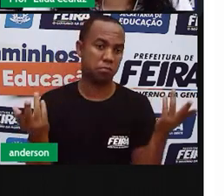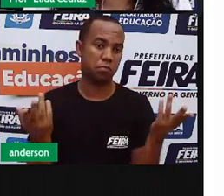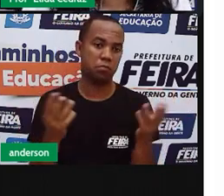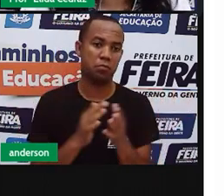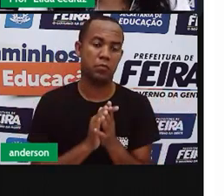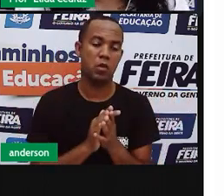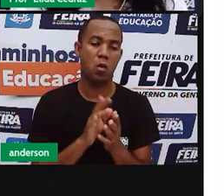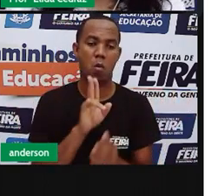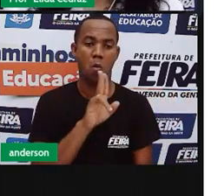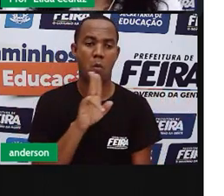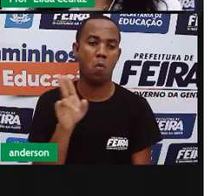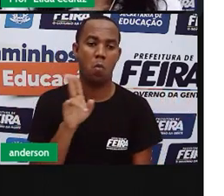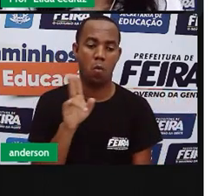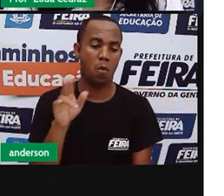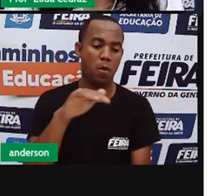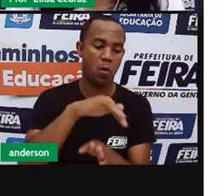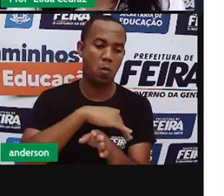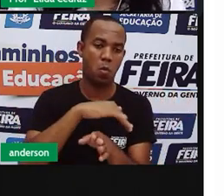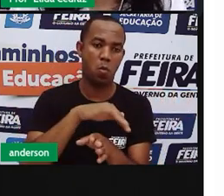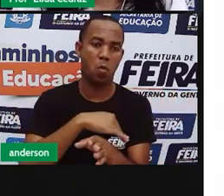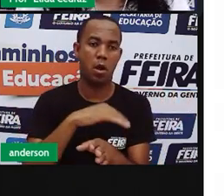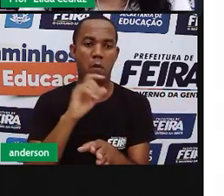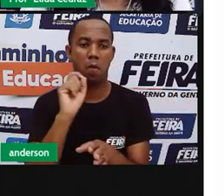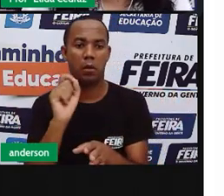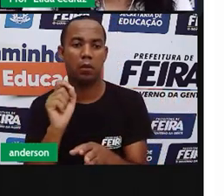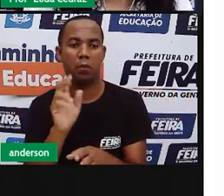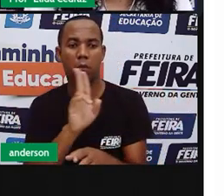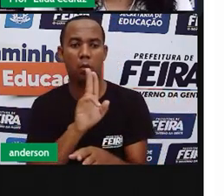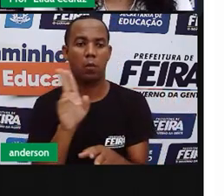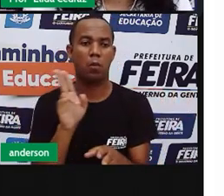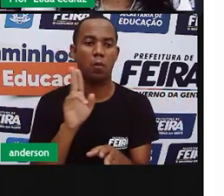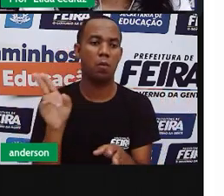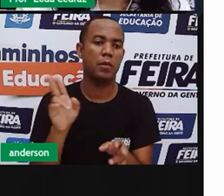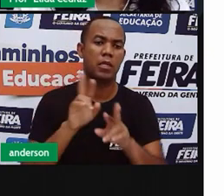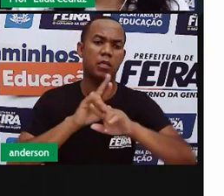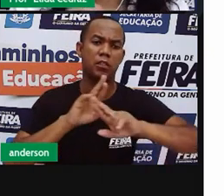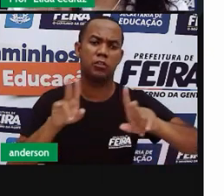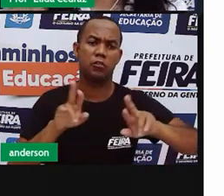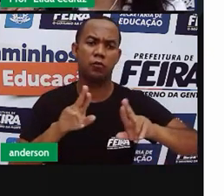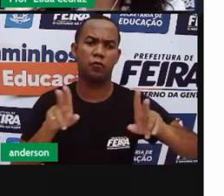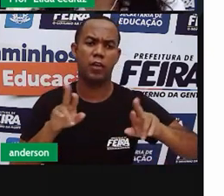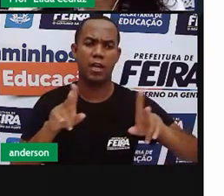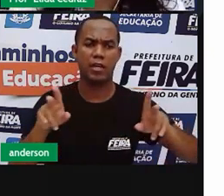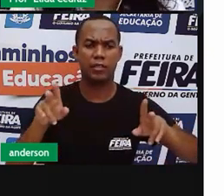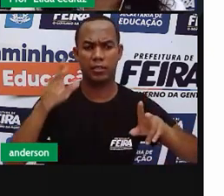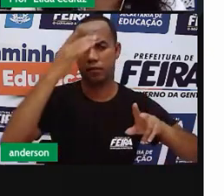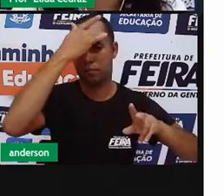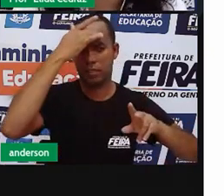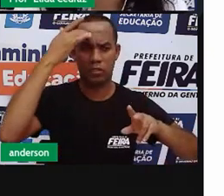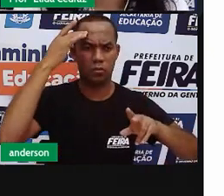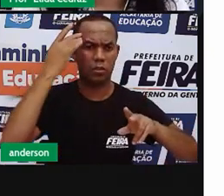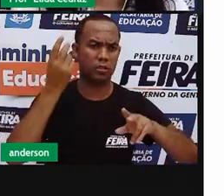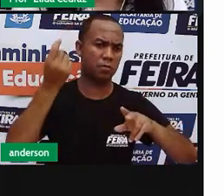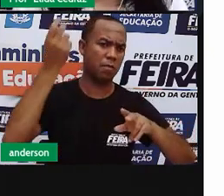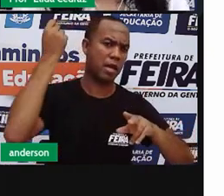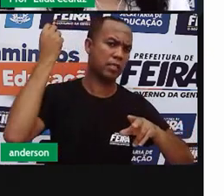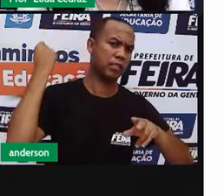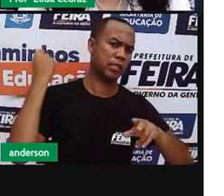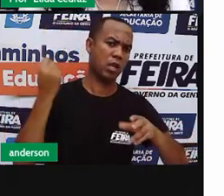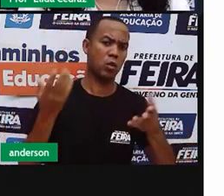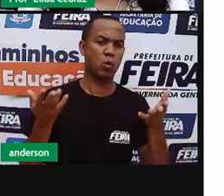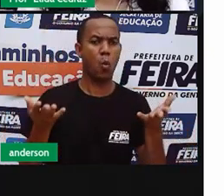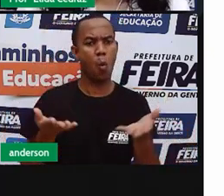as ruas são homenagem às diversas personalidades que